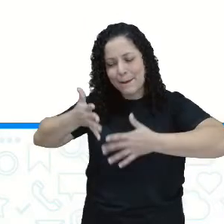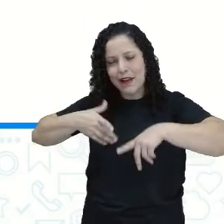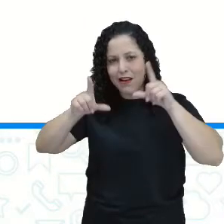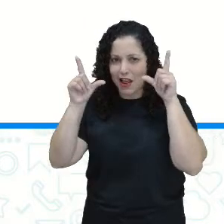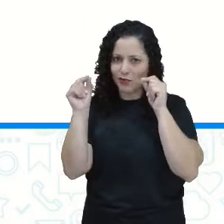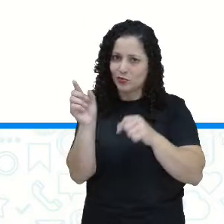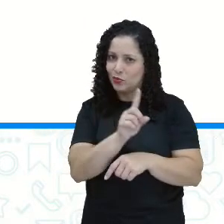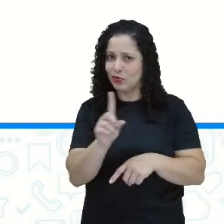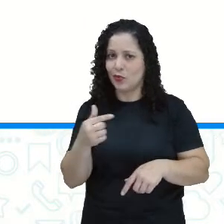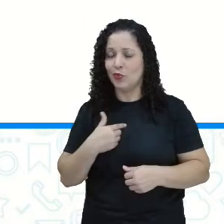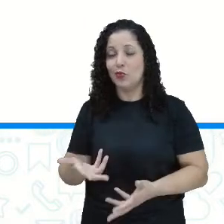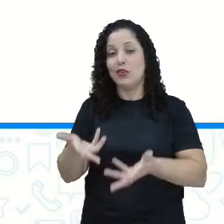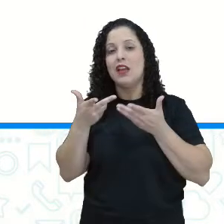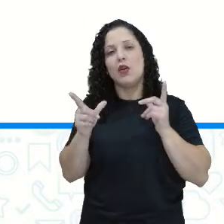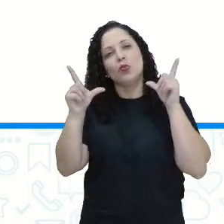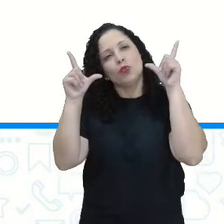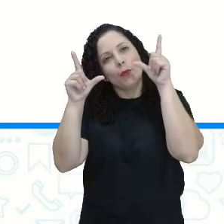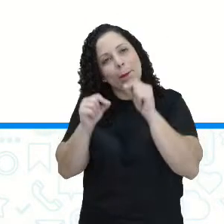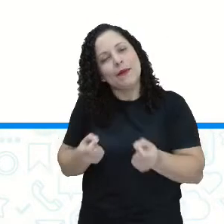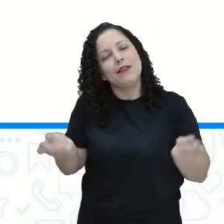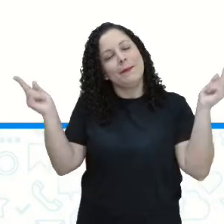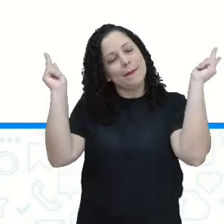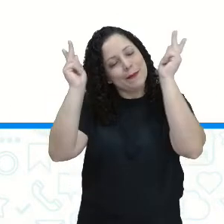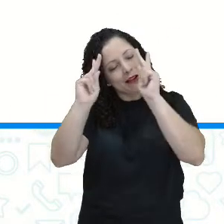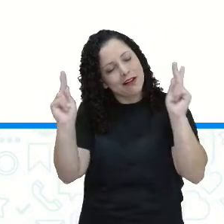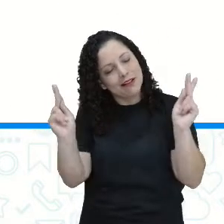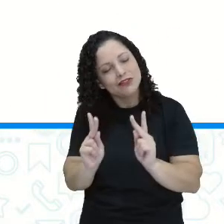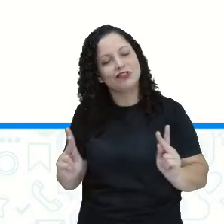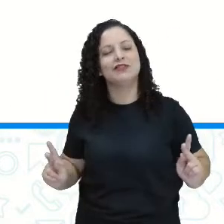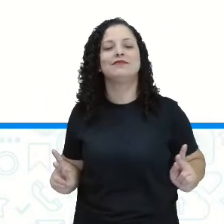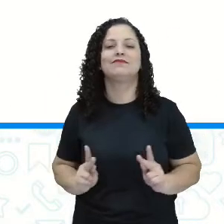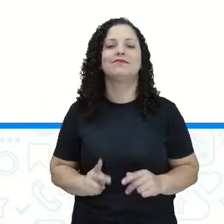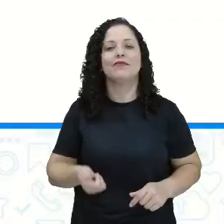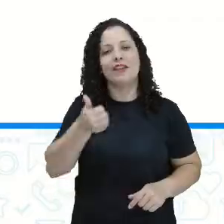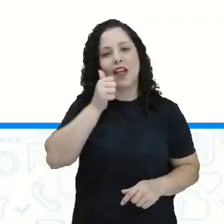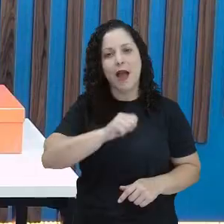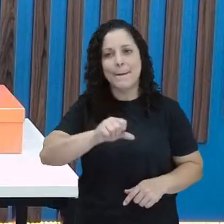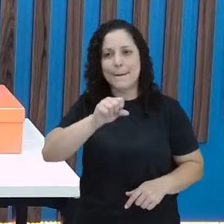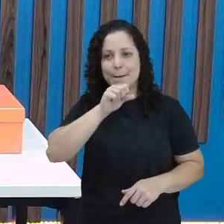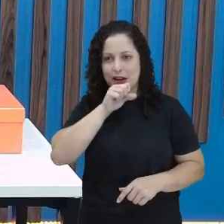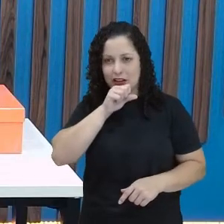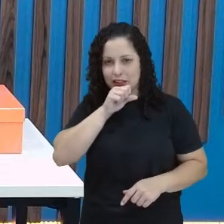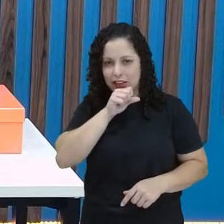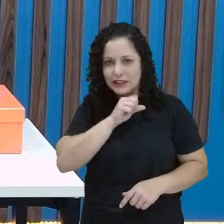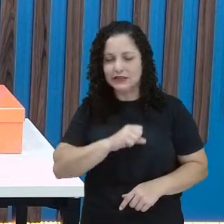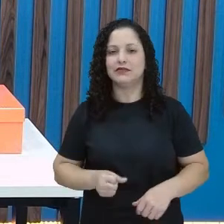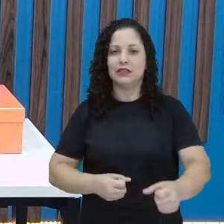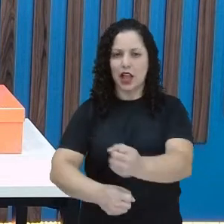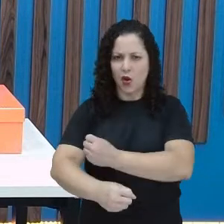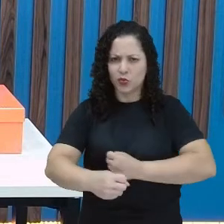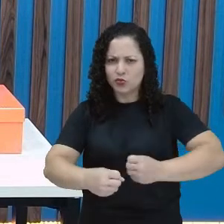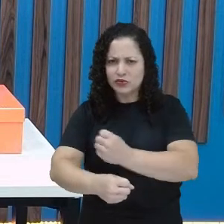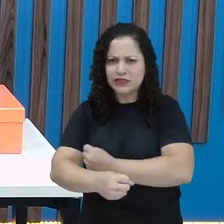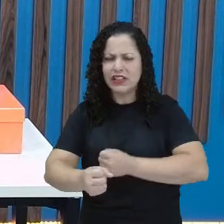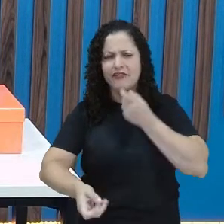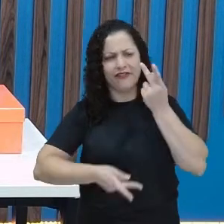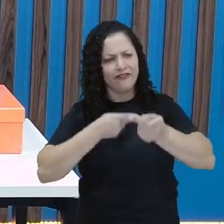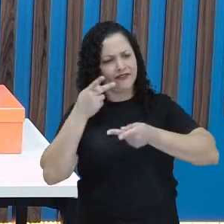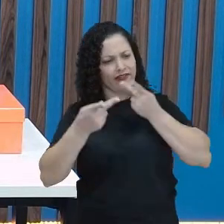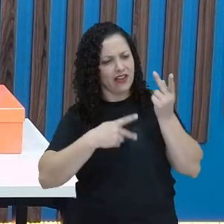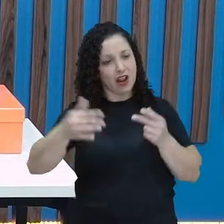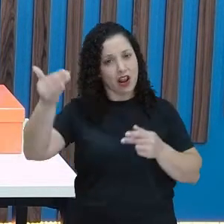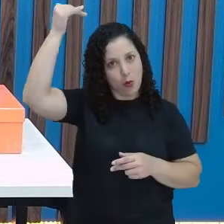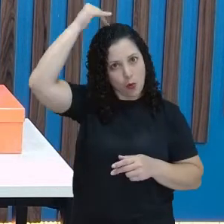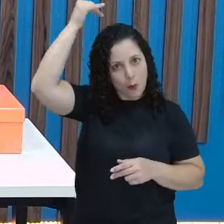dormir tranquilo. Mamãe braba na cozinha, diz que a culpa é toda minha.